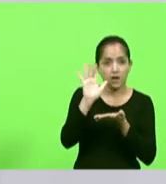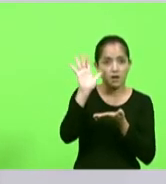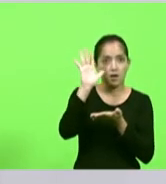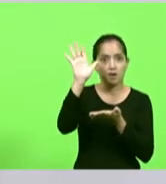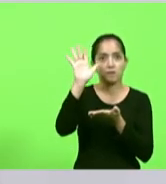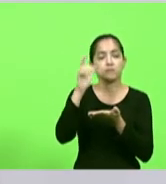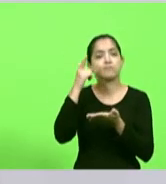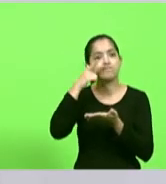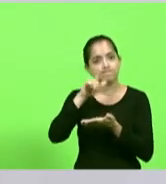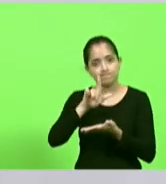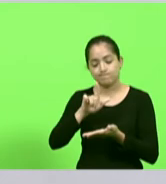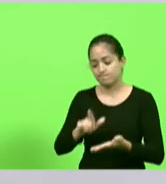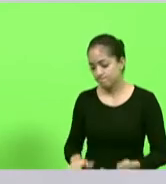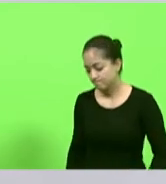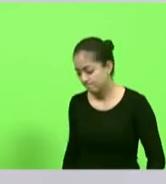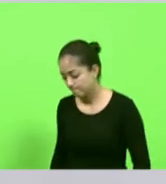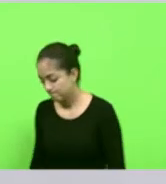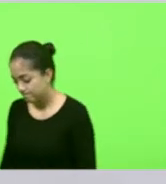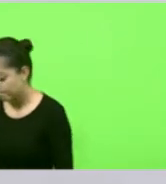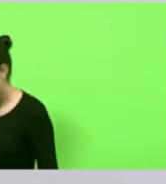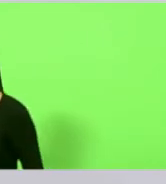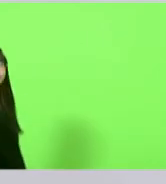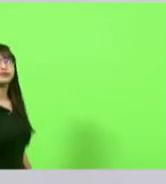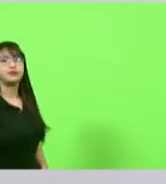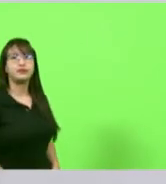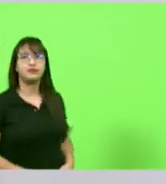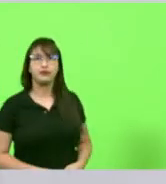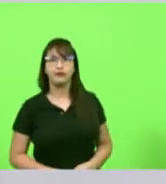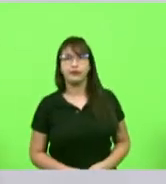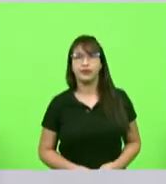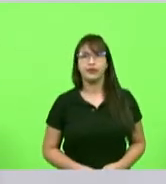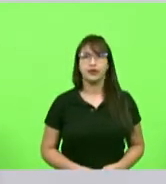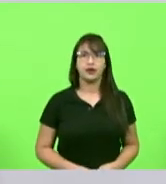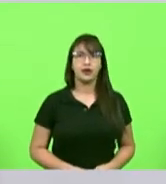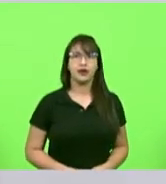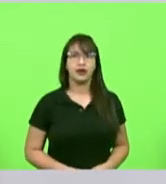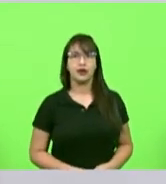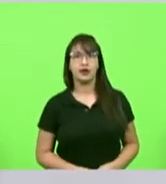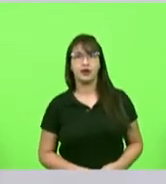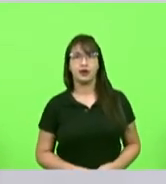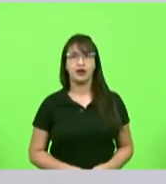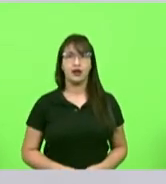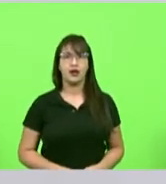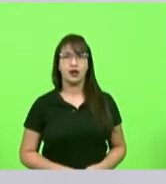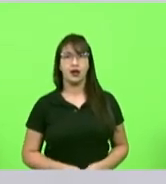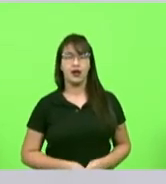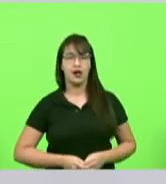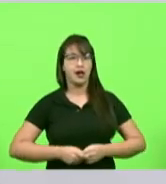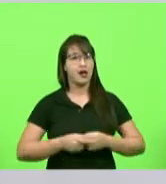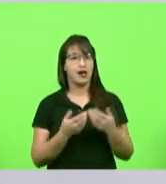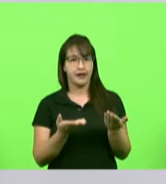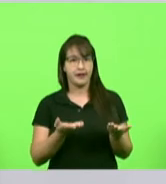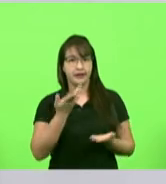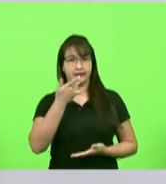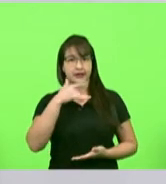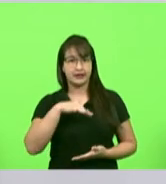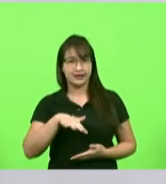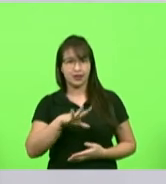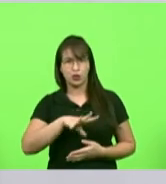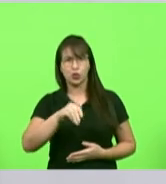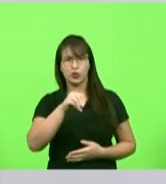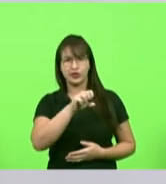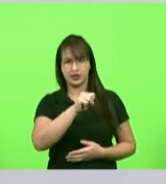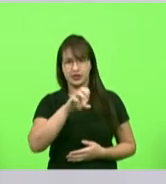do qual ela foi sorteada é uma criança menos de toda essa campanha que nós catarinenses estamos tendo para